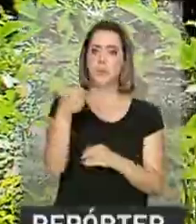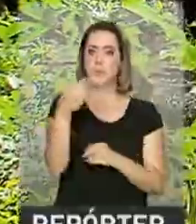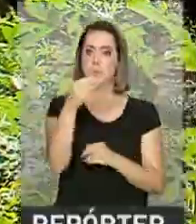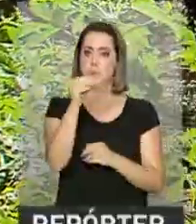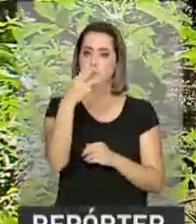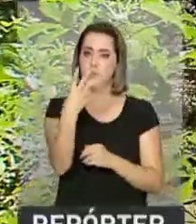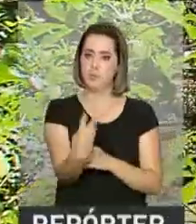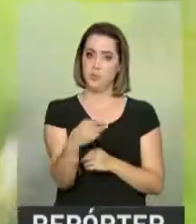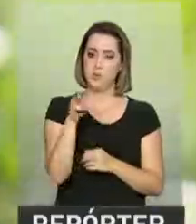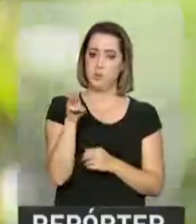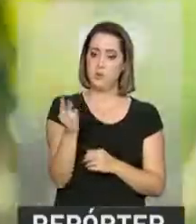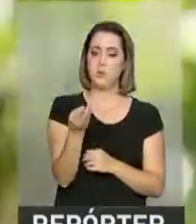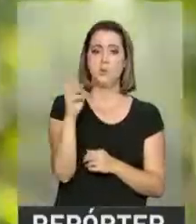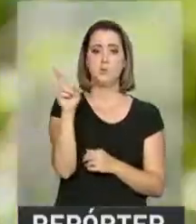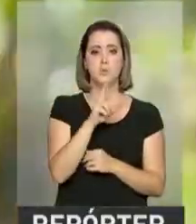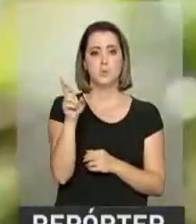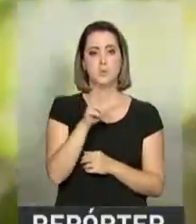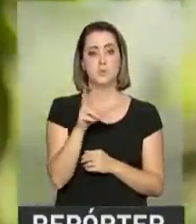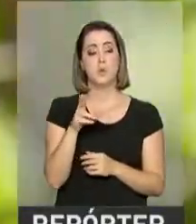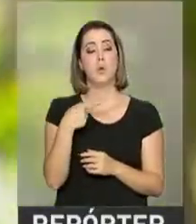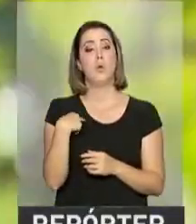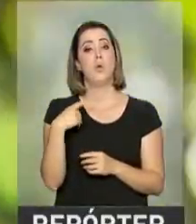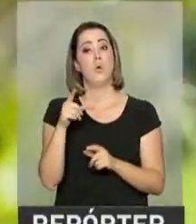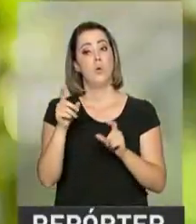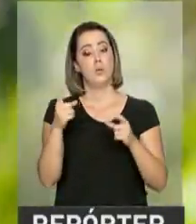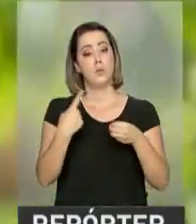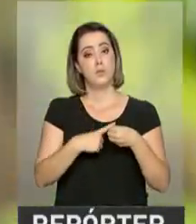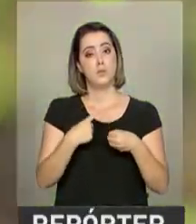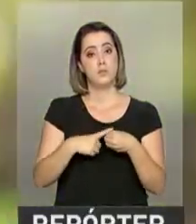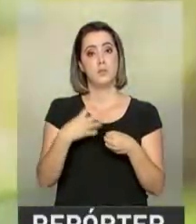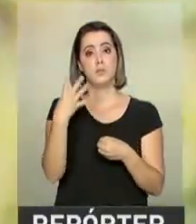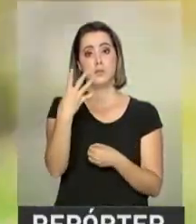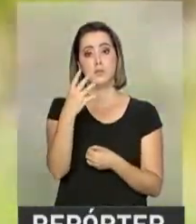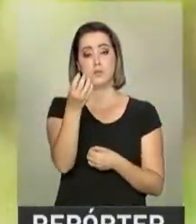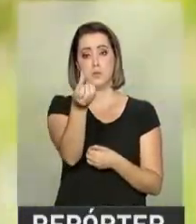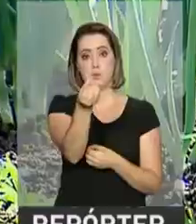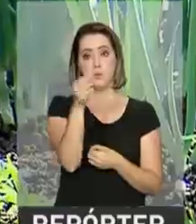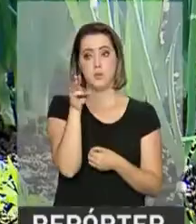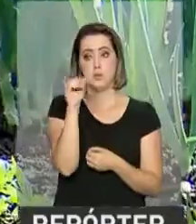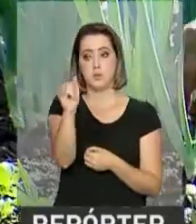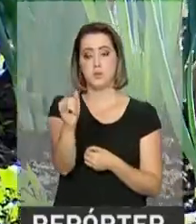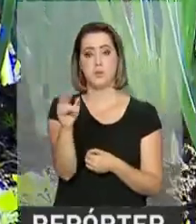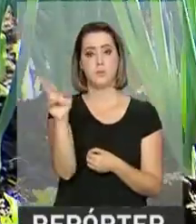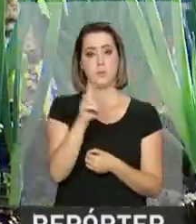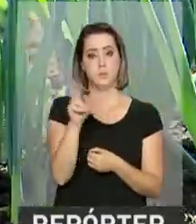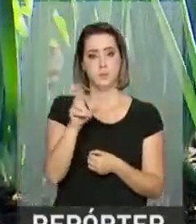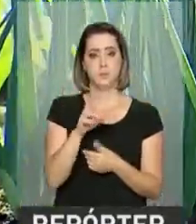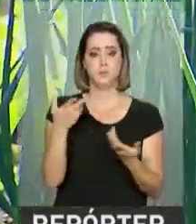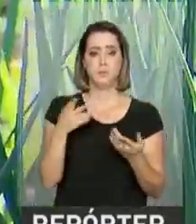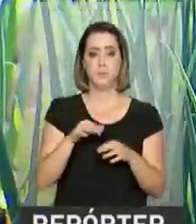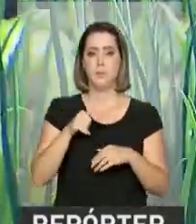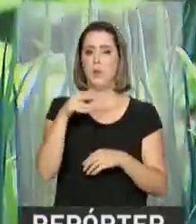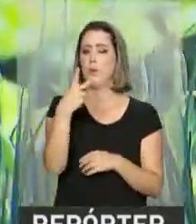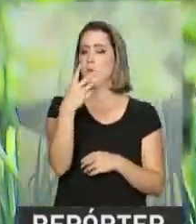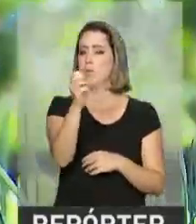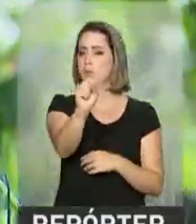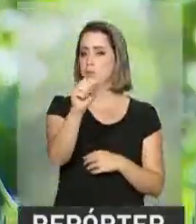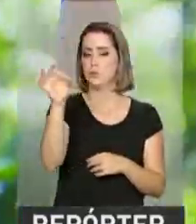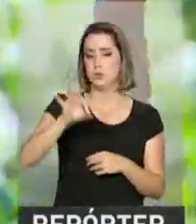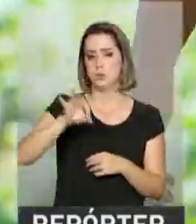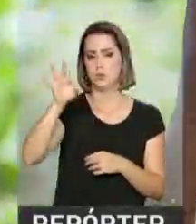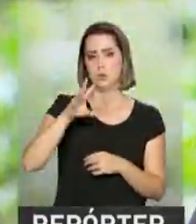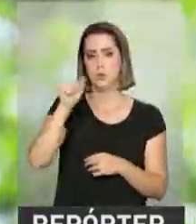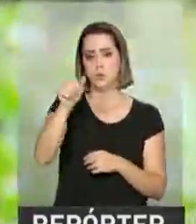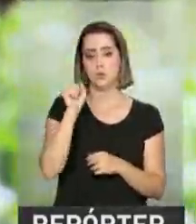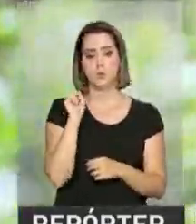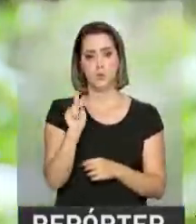bilhões de reais. O da Previdência Urbana, segundo ele, é de 46 bilhões. Além disso, 28% dos benefícios